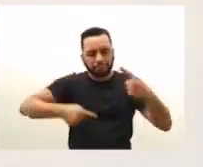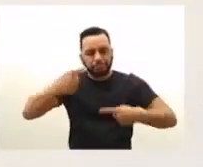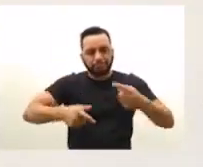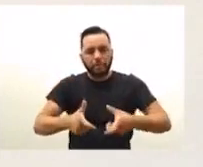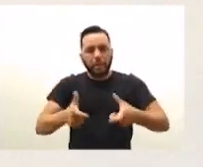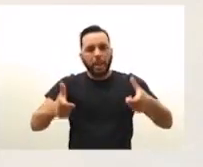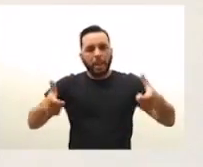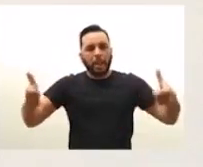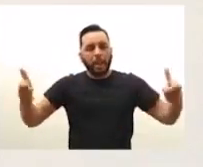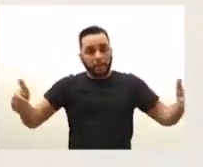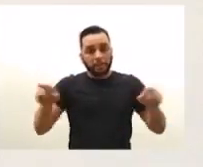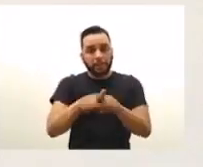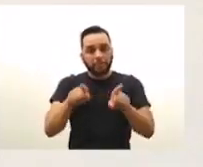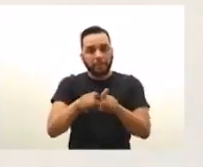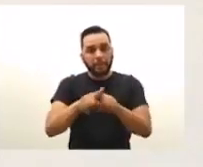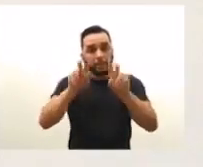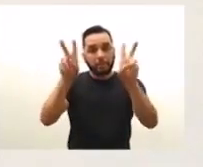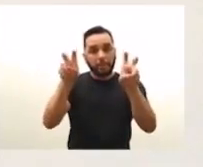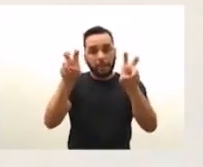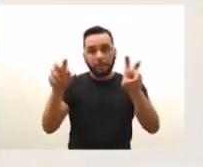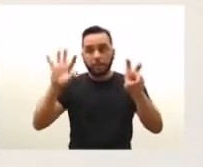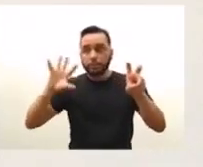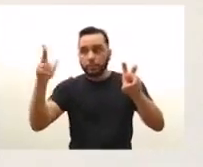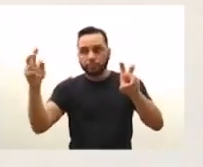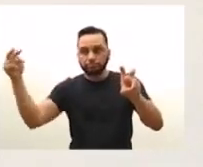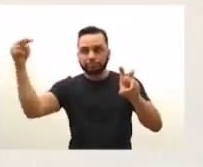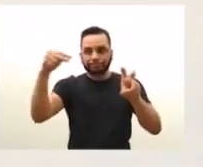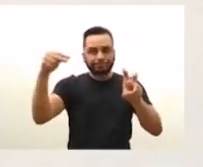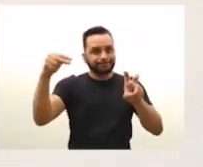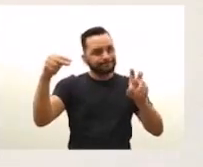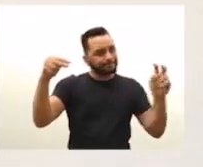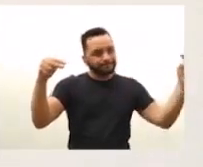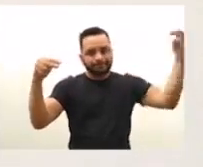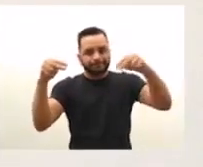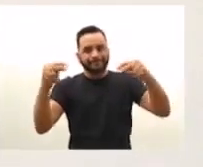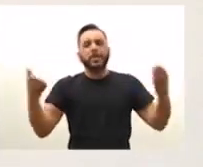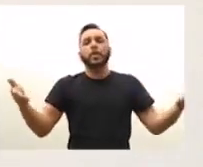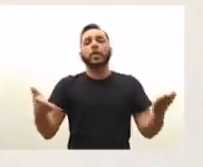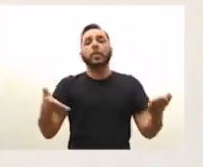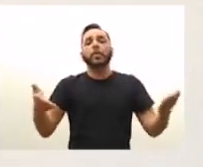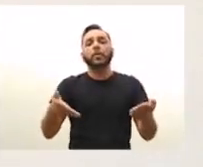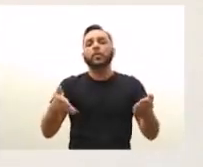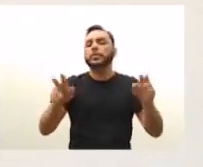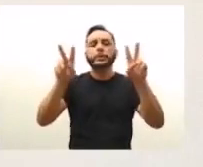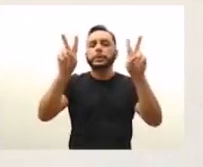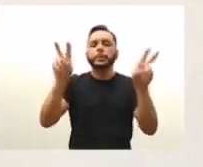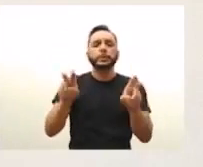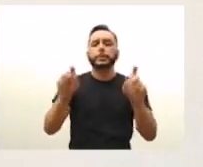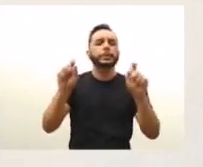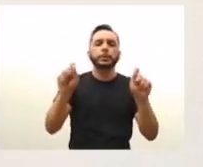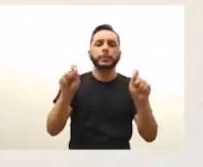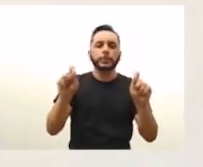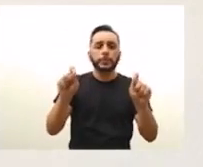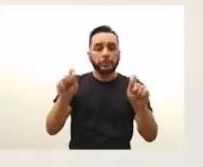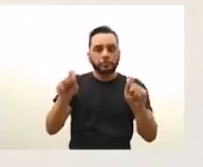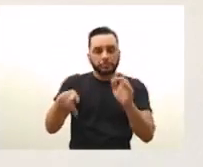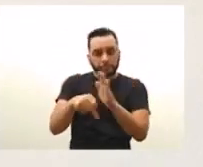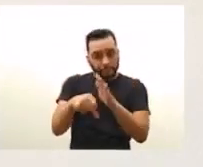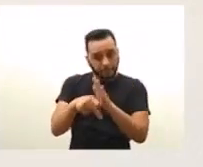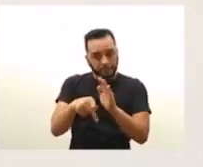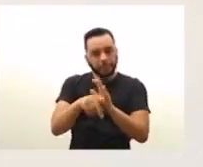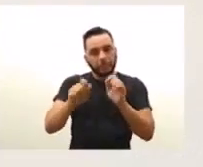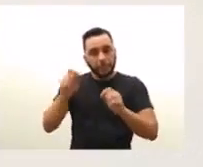visibilidade a esse assunto, que é tão importante e está tão em pauta hoje essa questão da